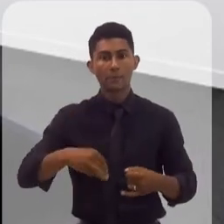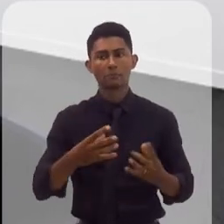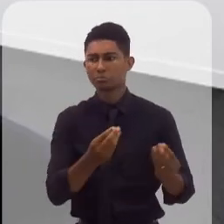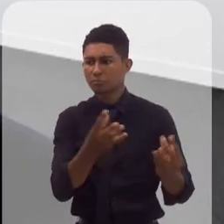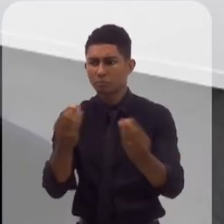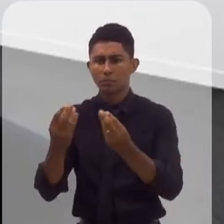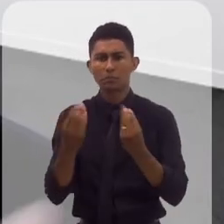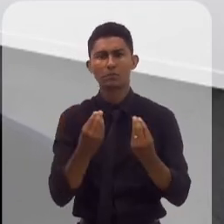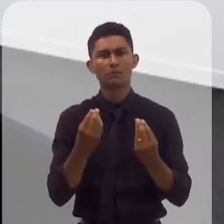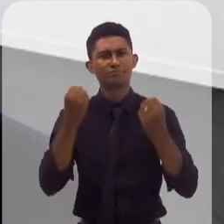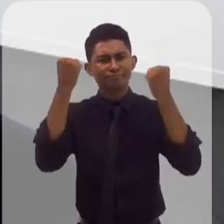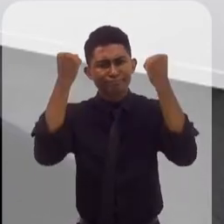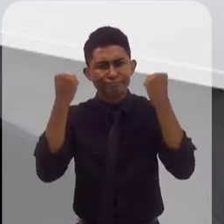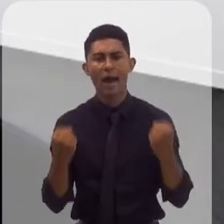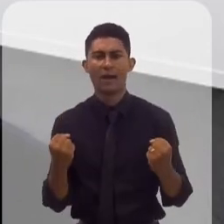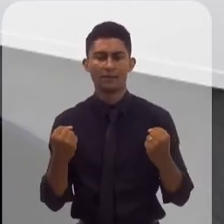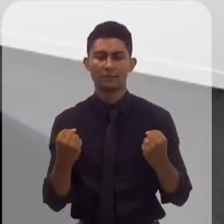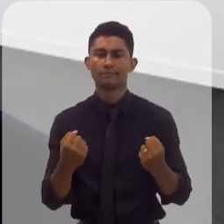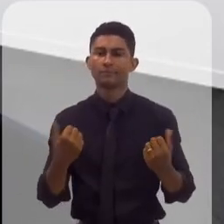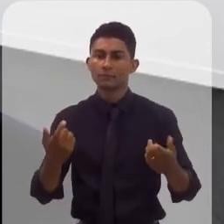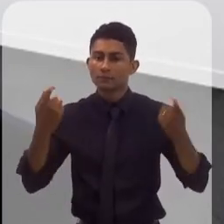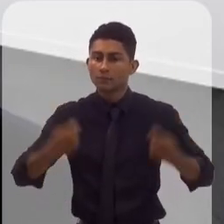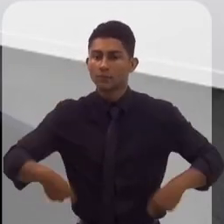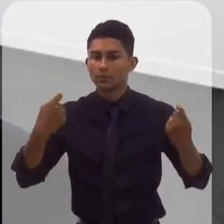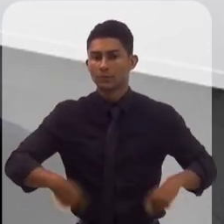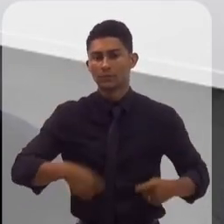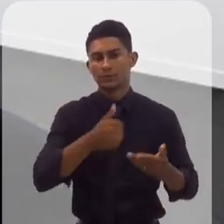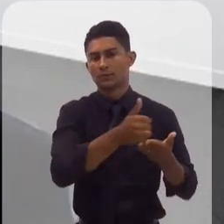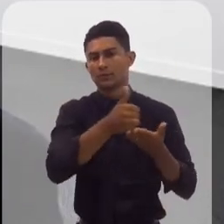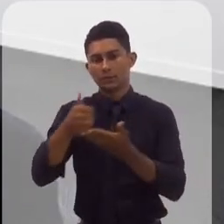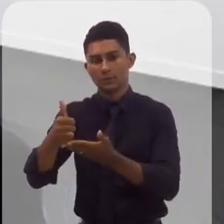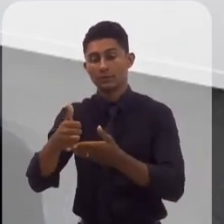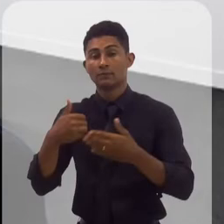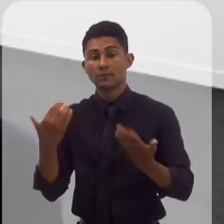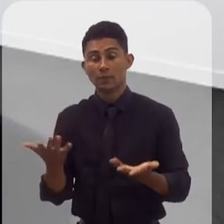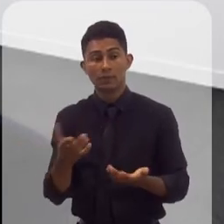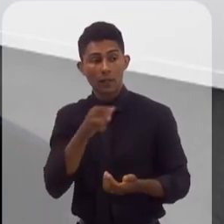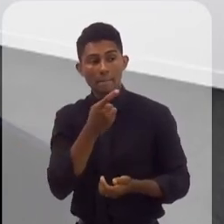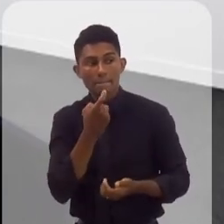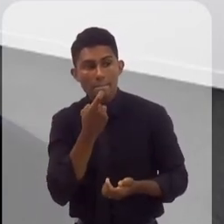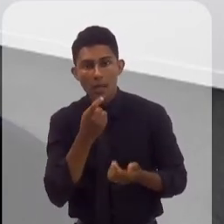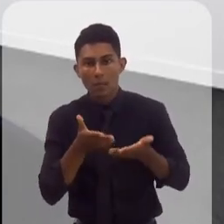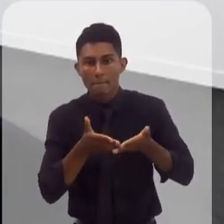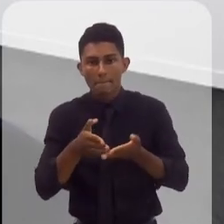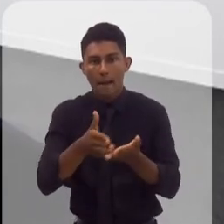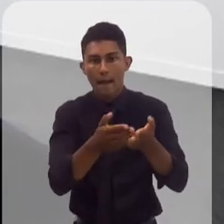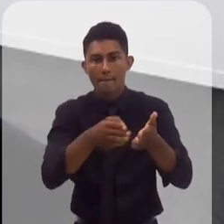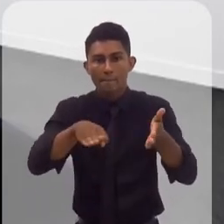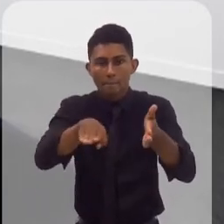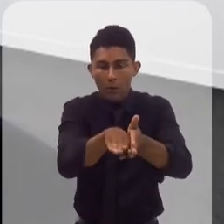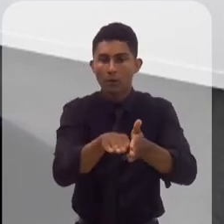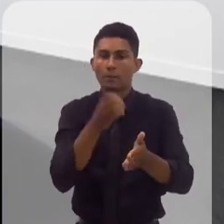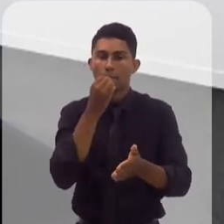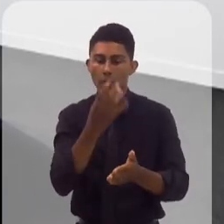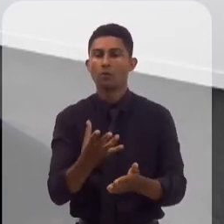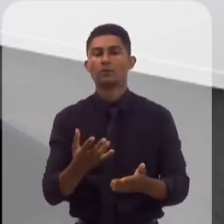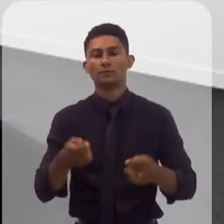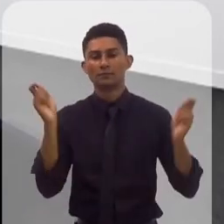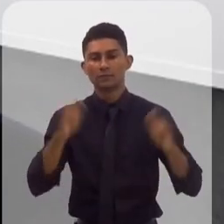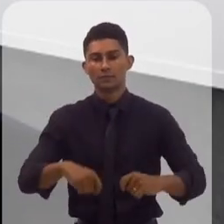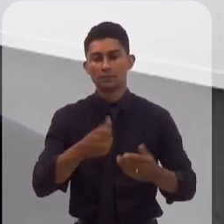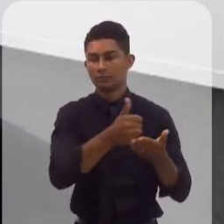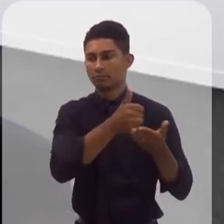cabos, equipamentos pesados. E aí ter a indústria ali próxima é importante para reduzir